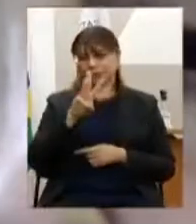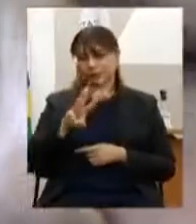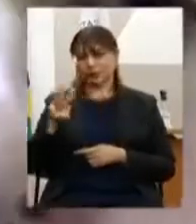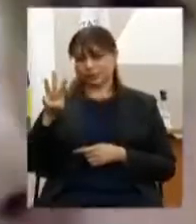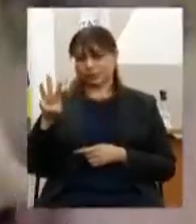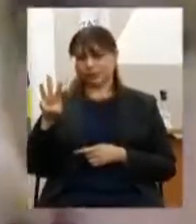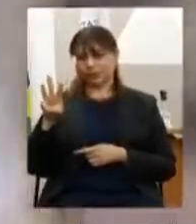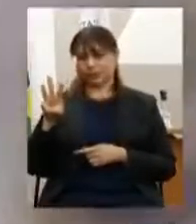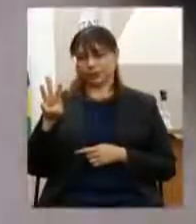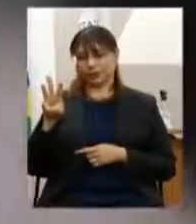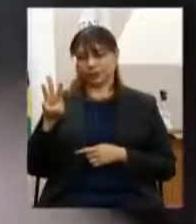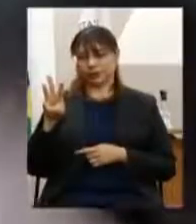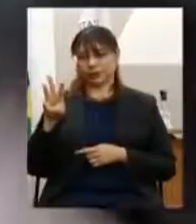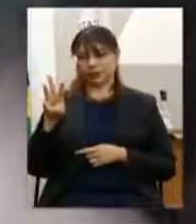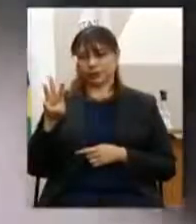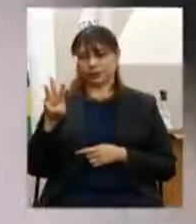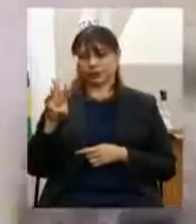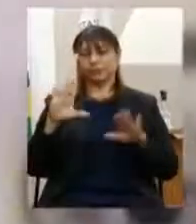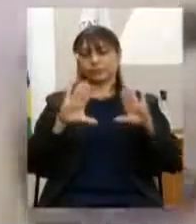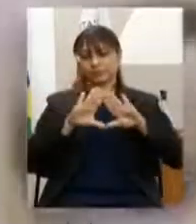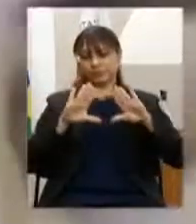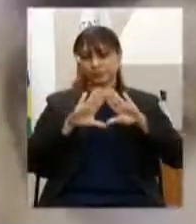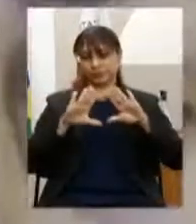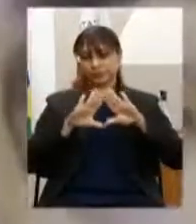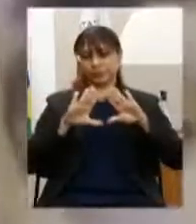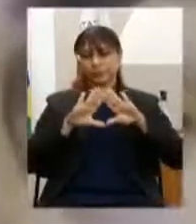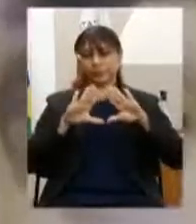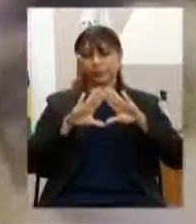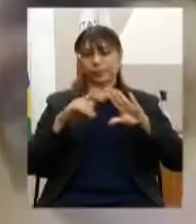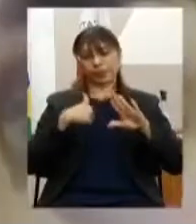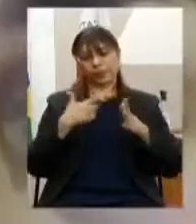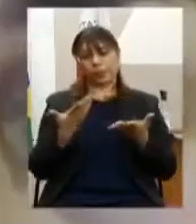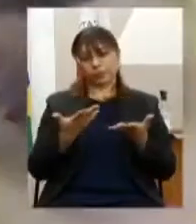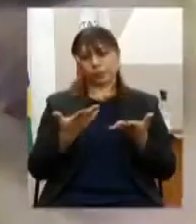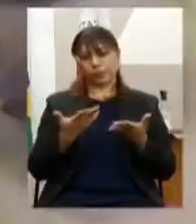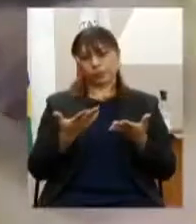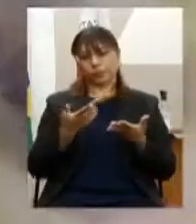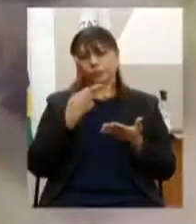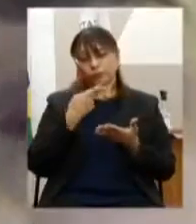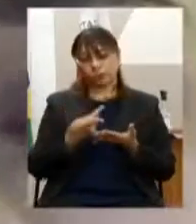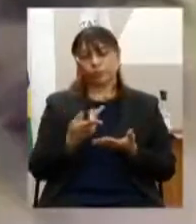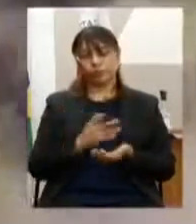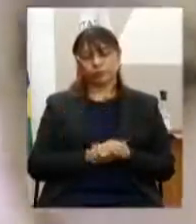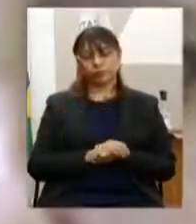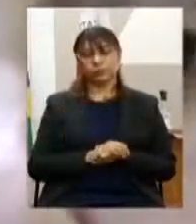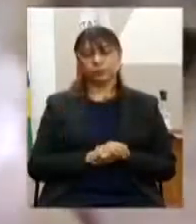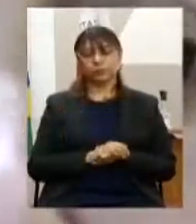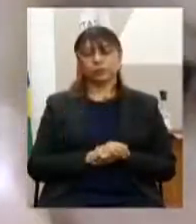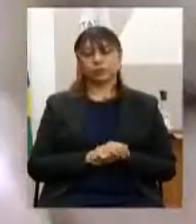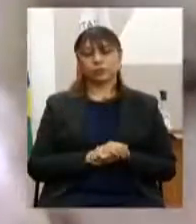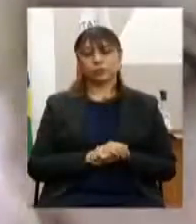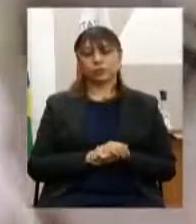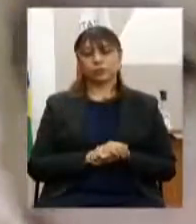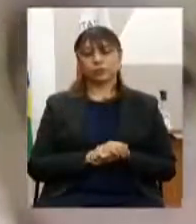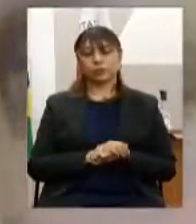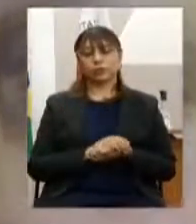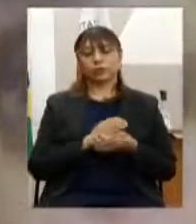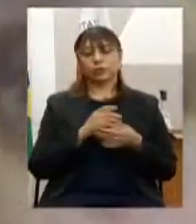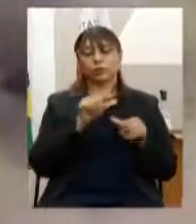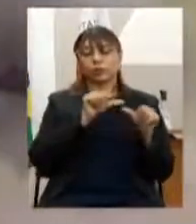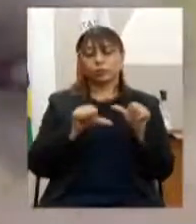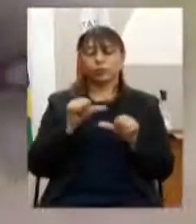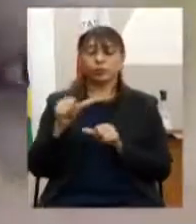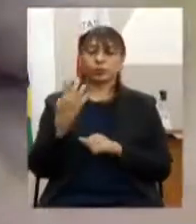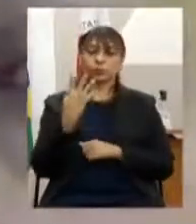Assembleia e eu tomo a liberdade de falar aqui que são transferir quatro ações da